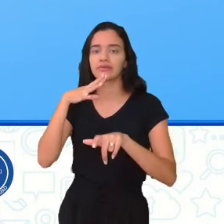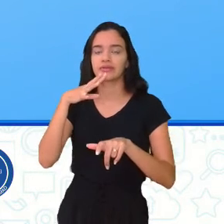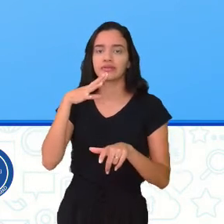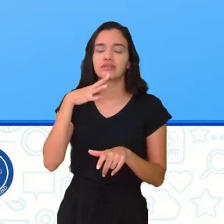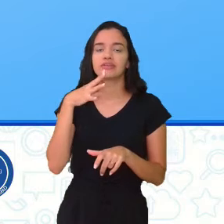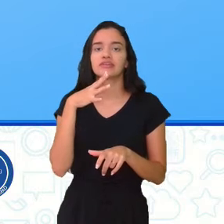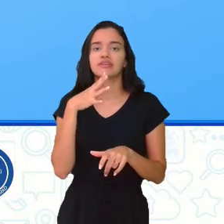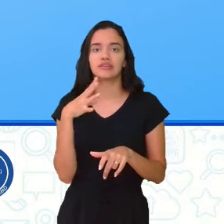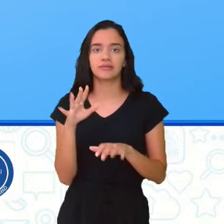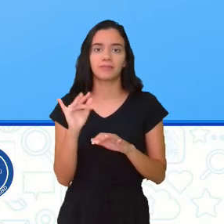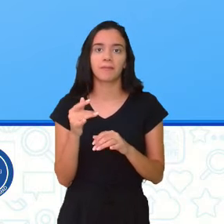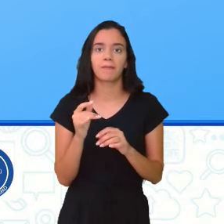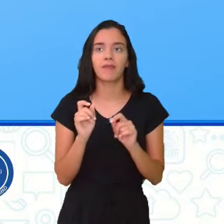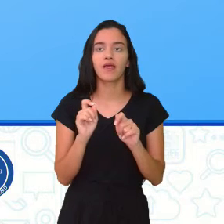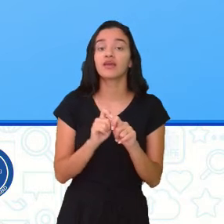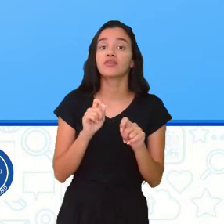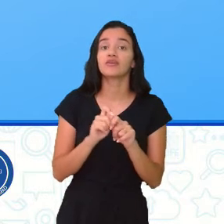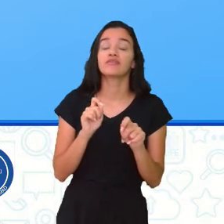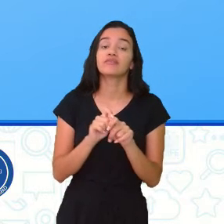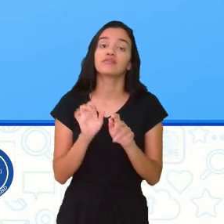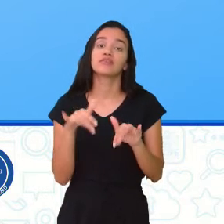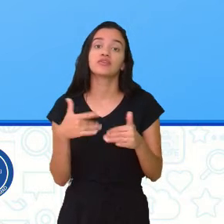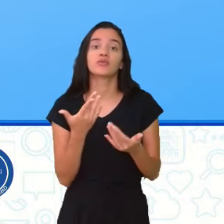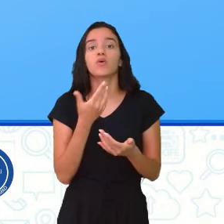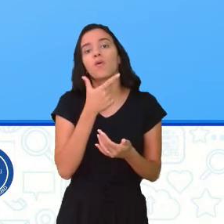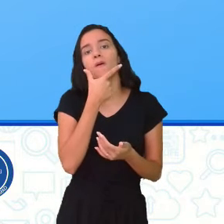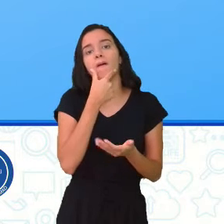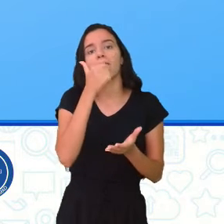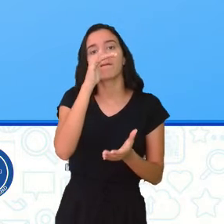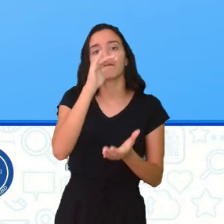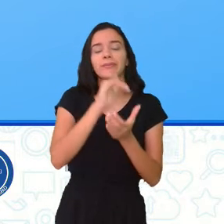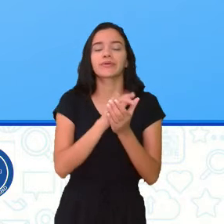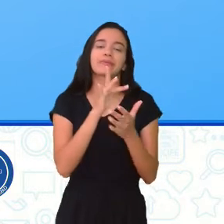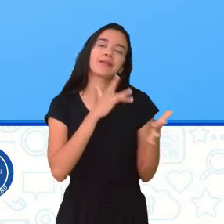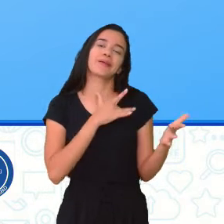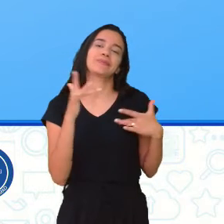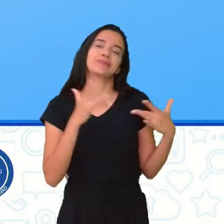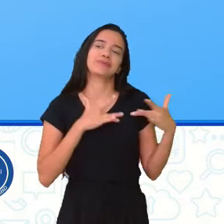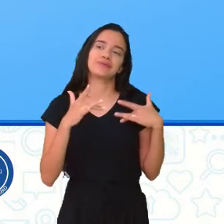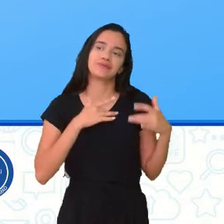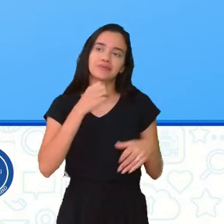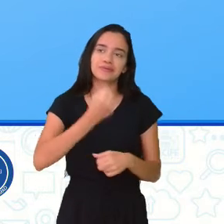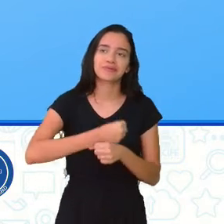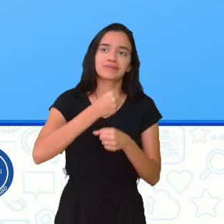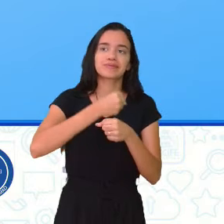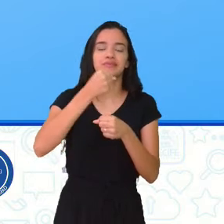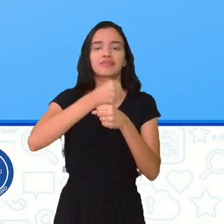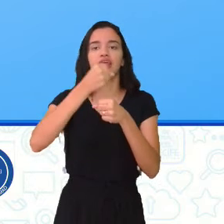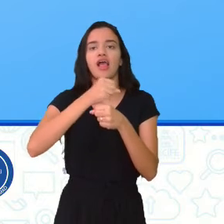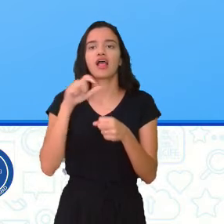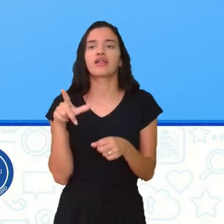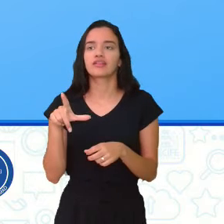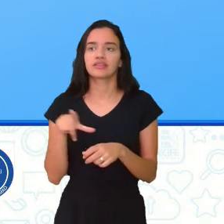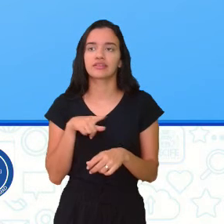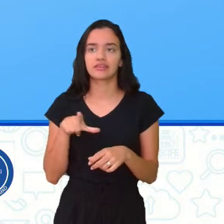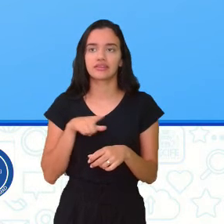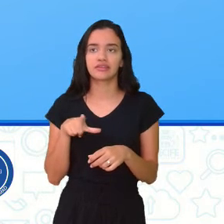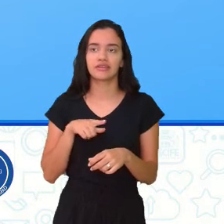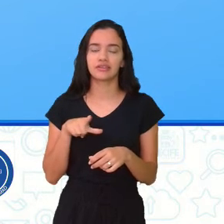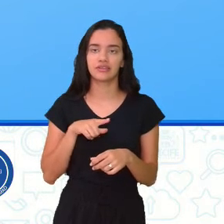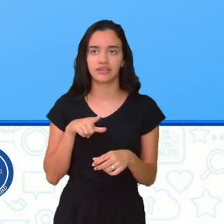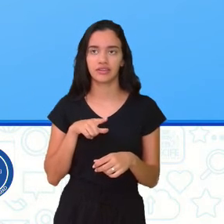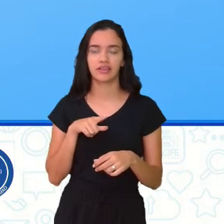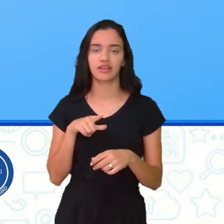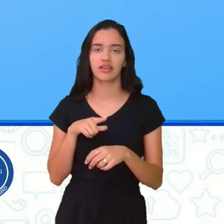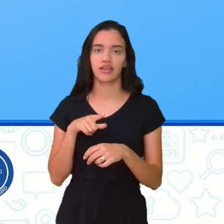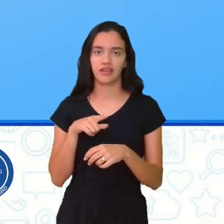E foi feito por um marido apaixonado para a sua princesa. Veja que existe uma simetria, botei aí o eixo de simetria